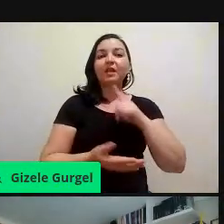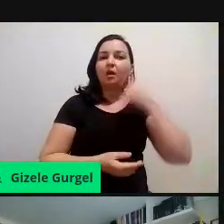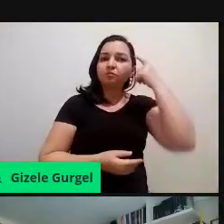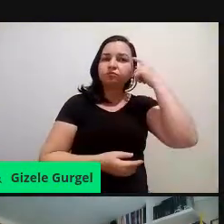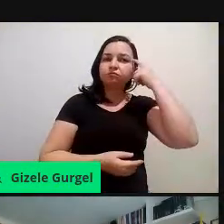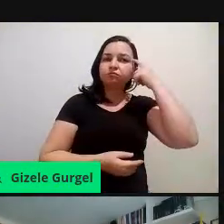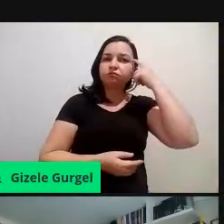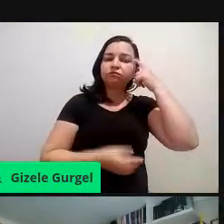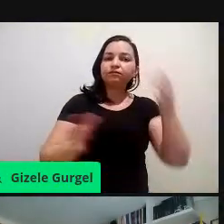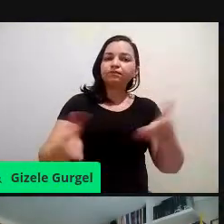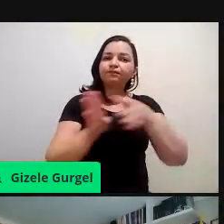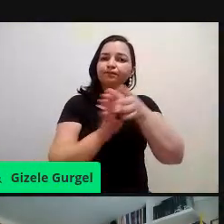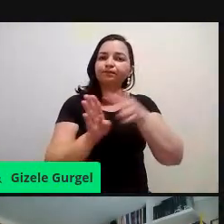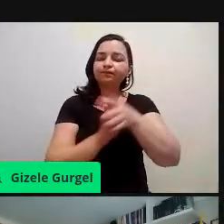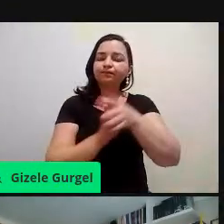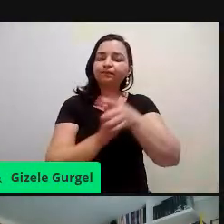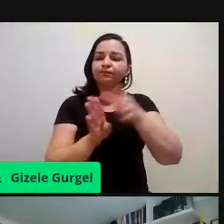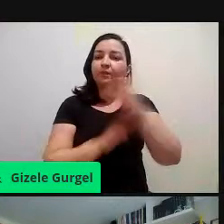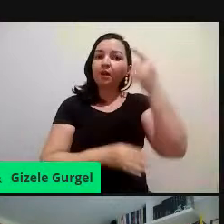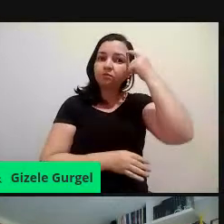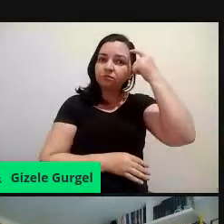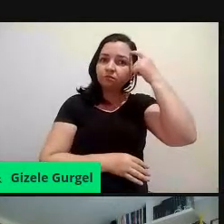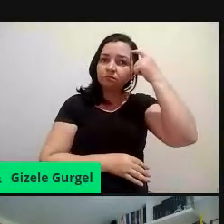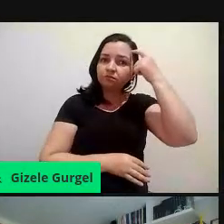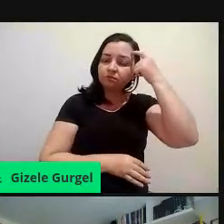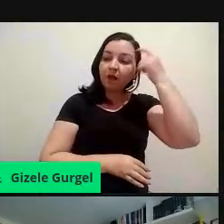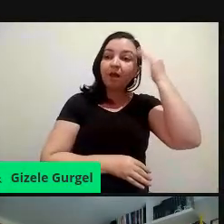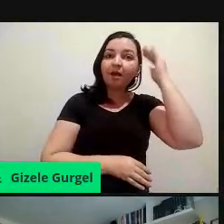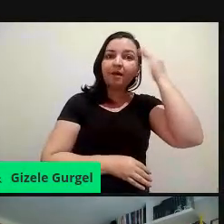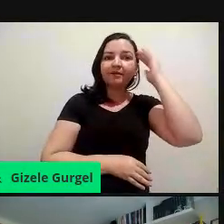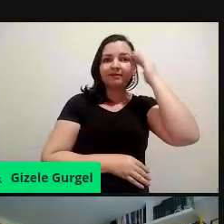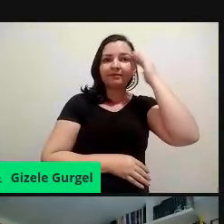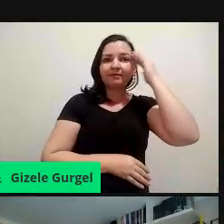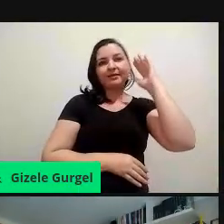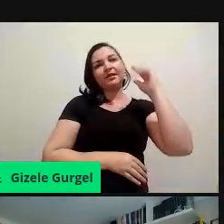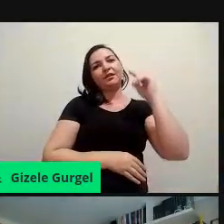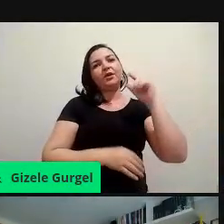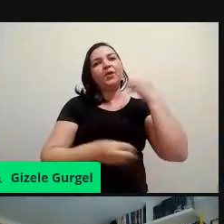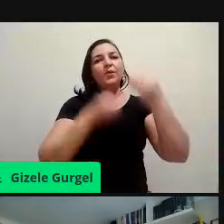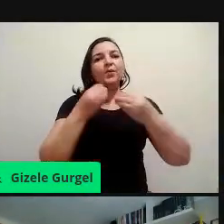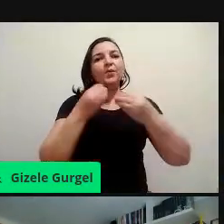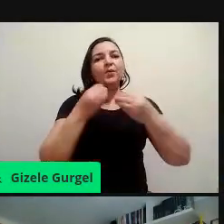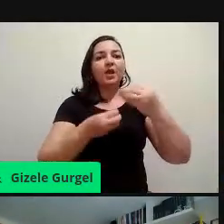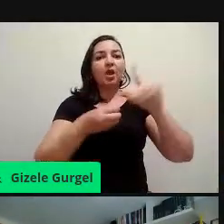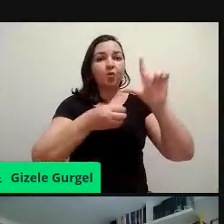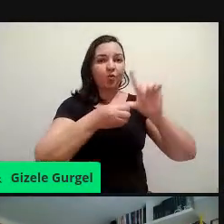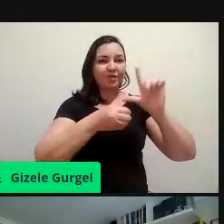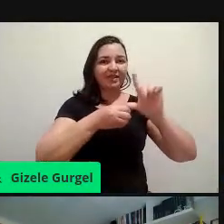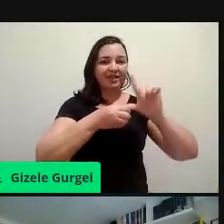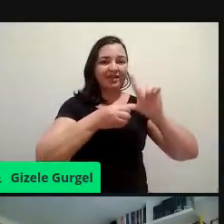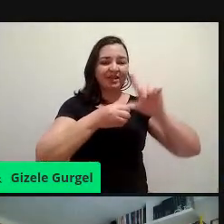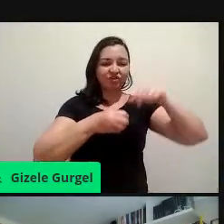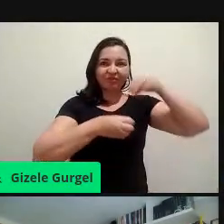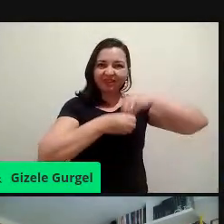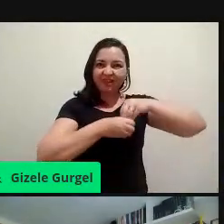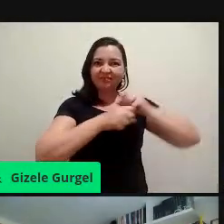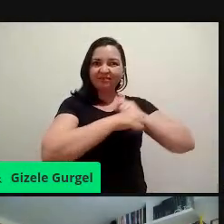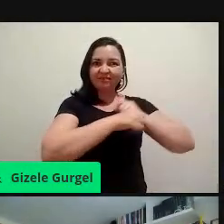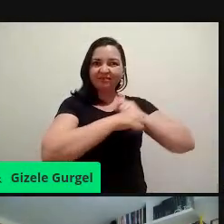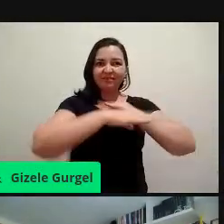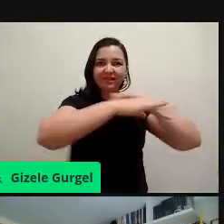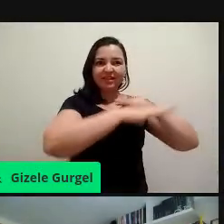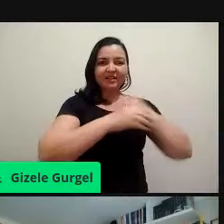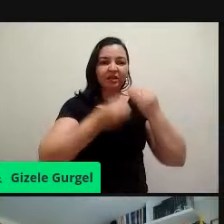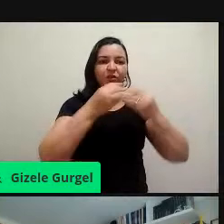lá no campus Itabaiana sobre isso, né, para eles entenderem a conscientização do lixo gerado no interior, como ele consegue alcançar o